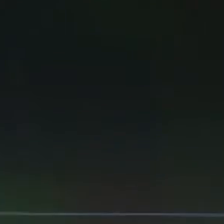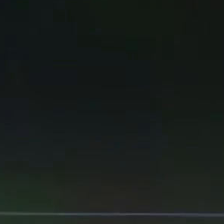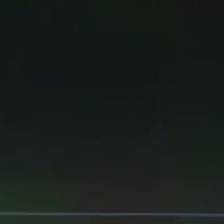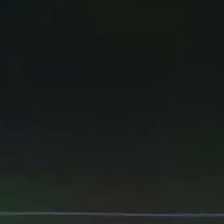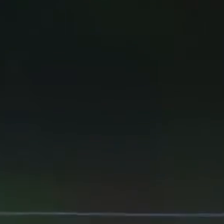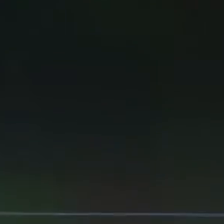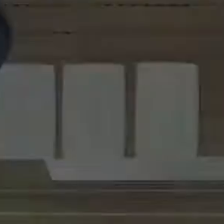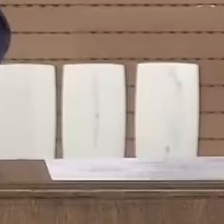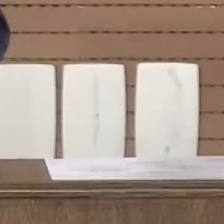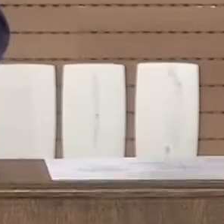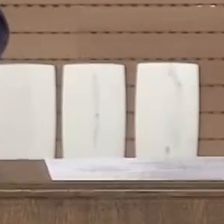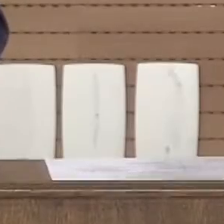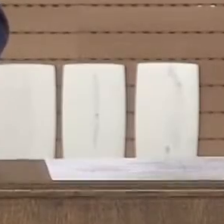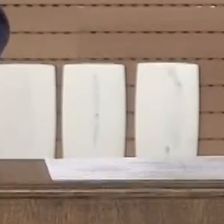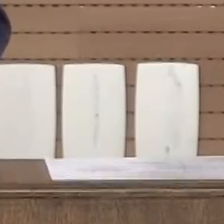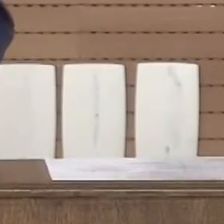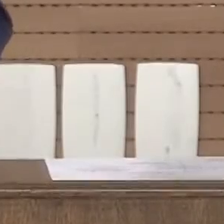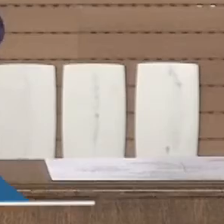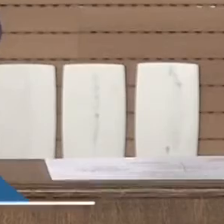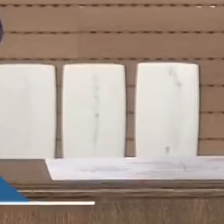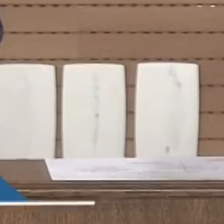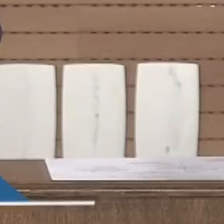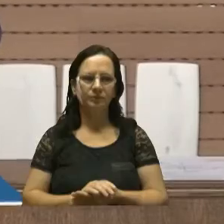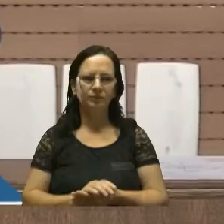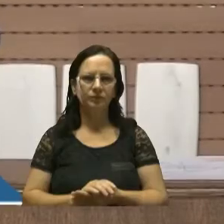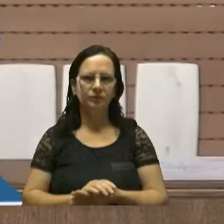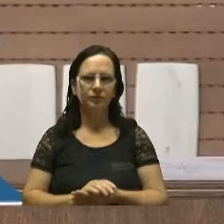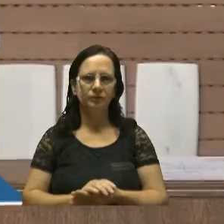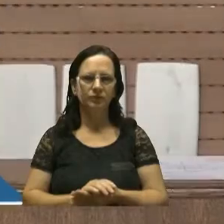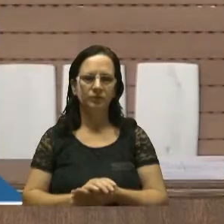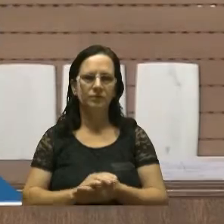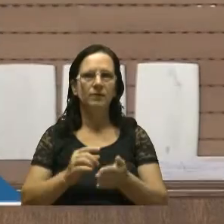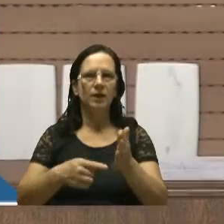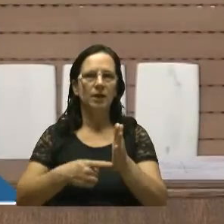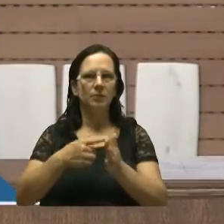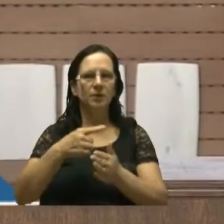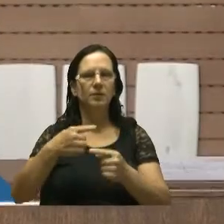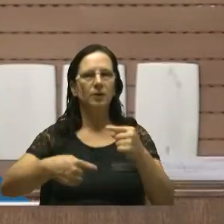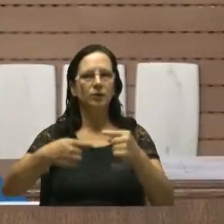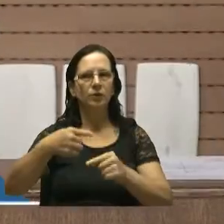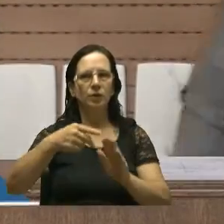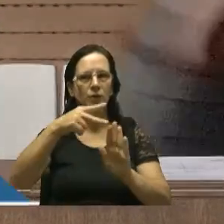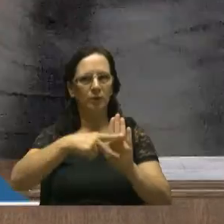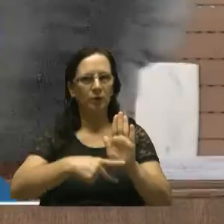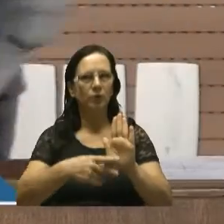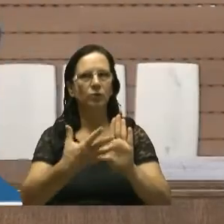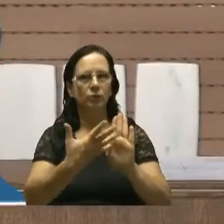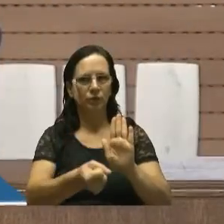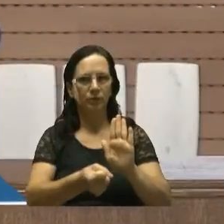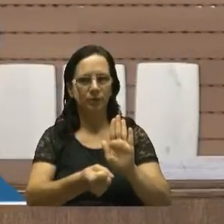Vieira e Wilson Pio tiveram suas ausências justificadas por motivos pessoais.